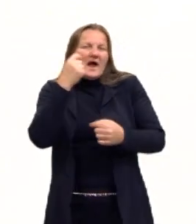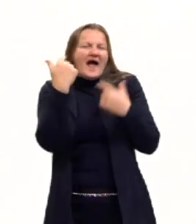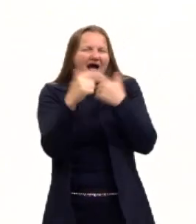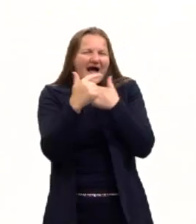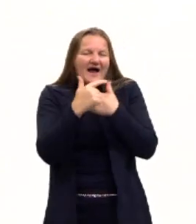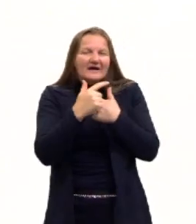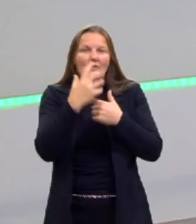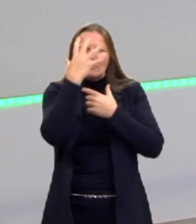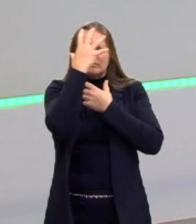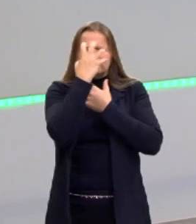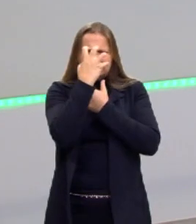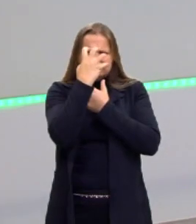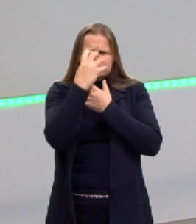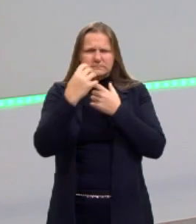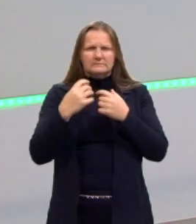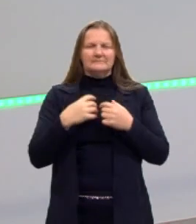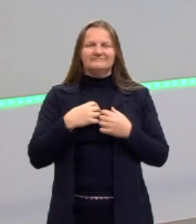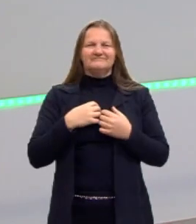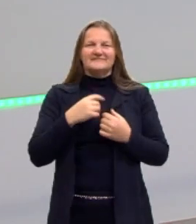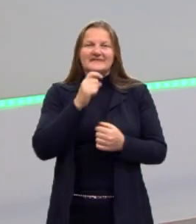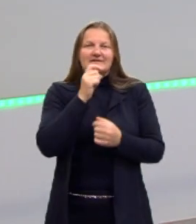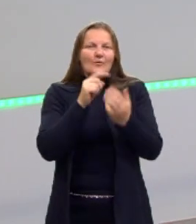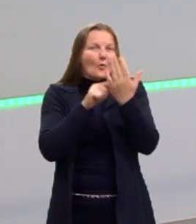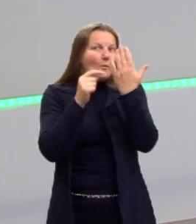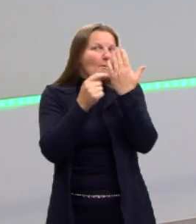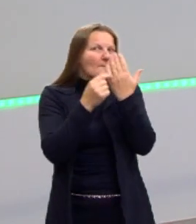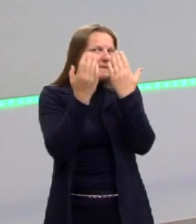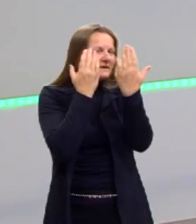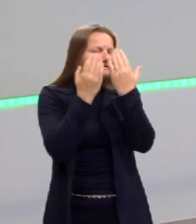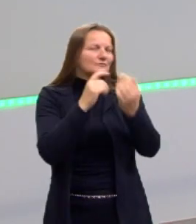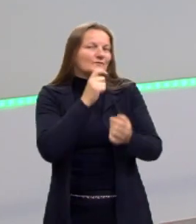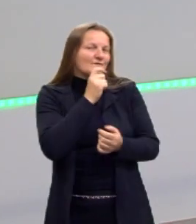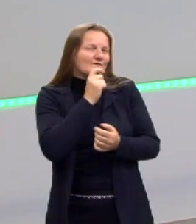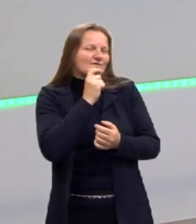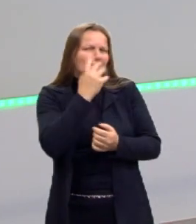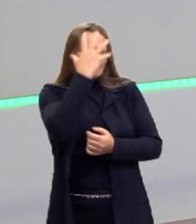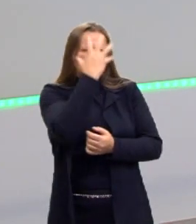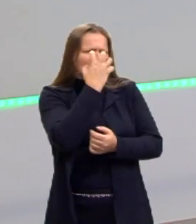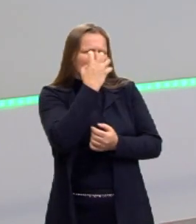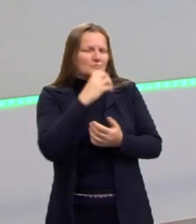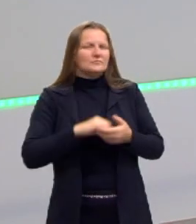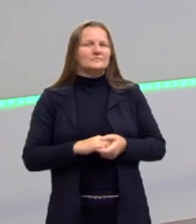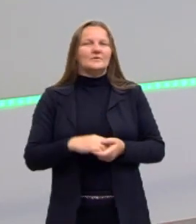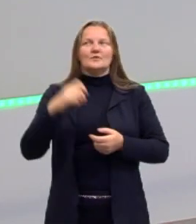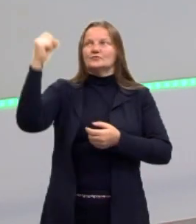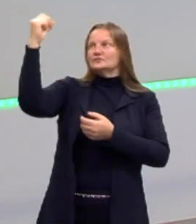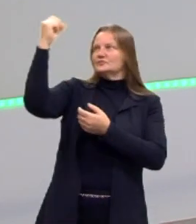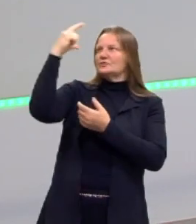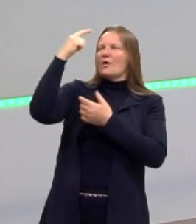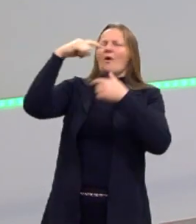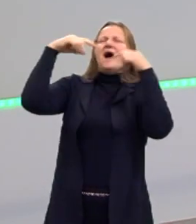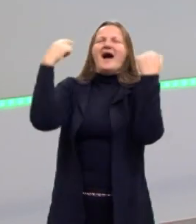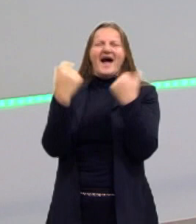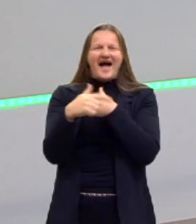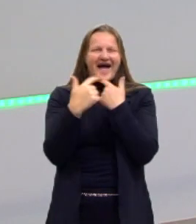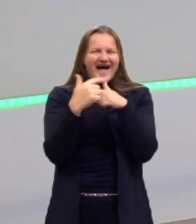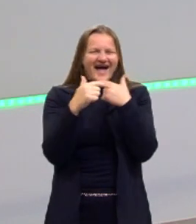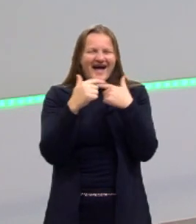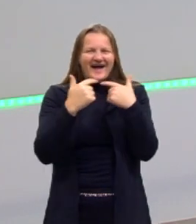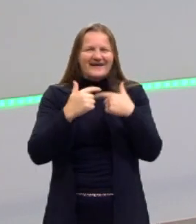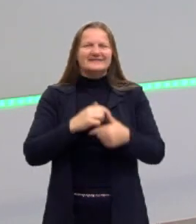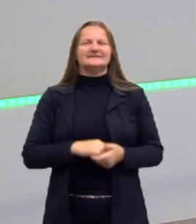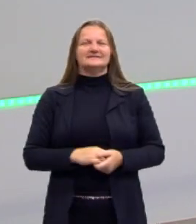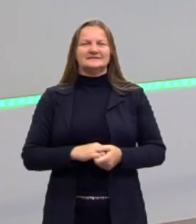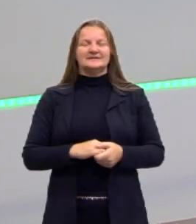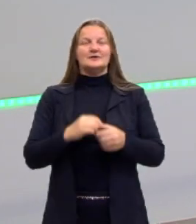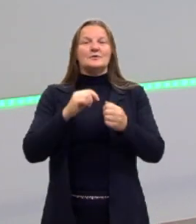frase aqui combina muito, essa citação aqui de Vitor Hugo, combina muito com aquilo que a gente vai ver hoje, que são os